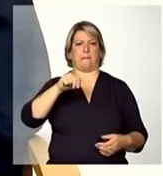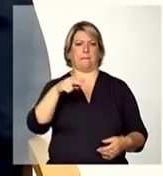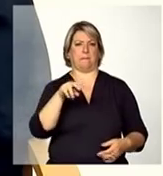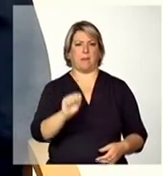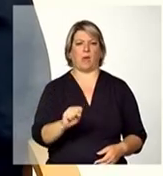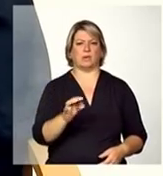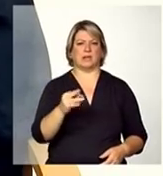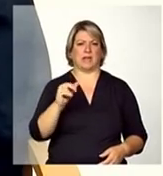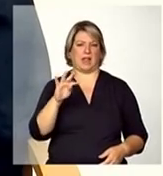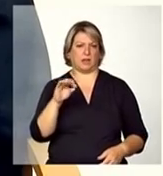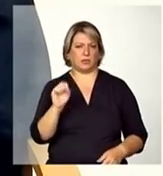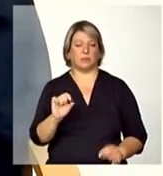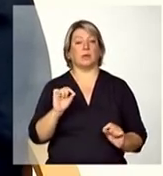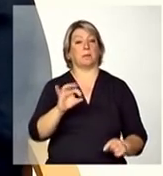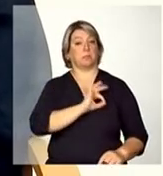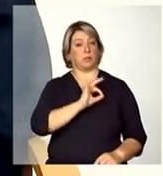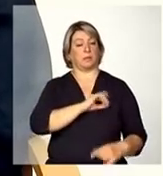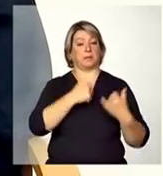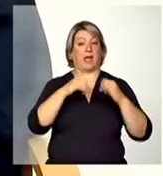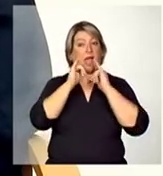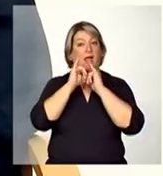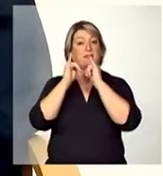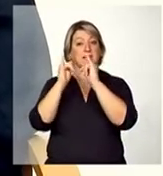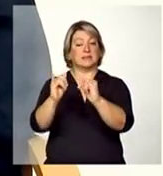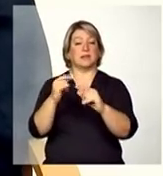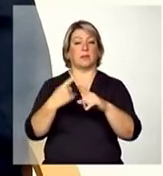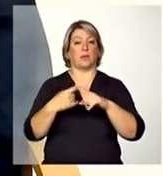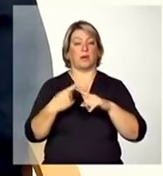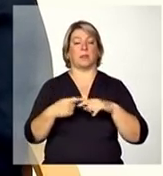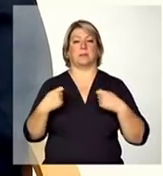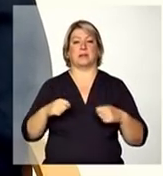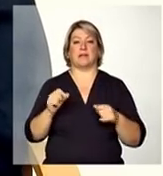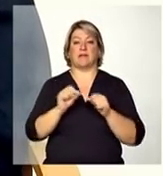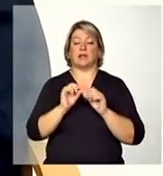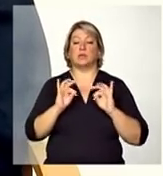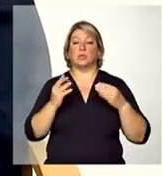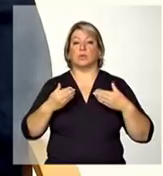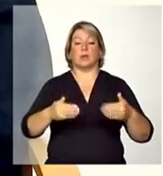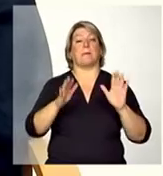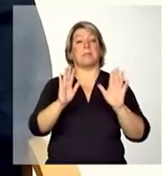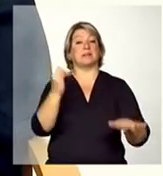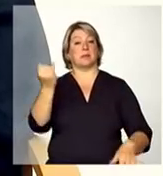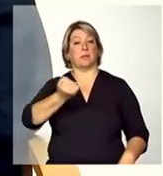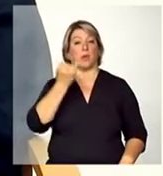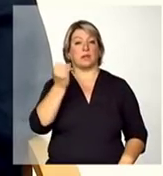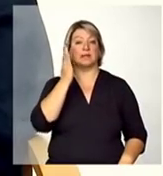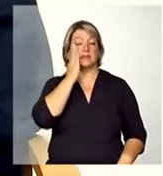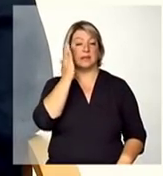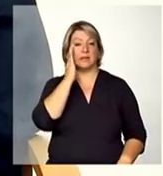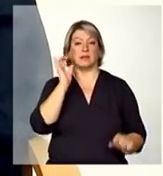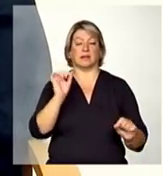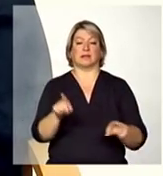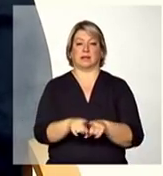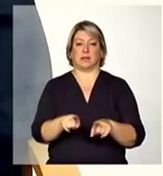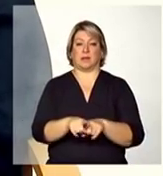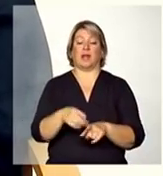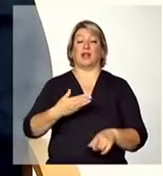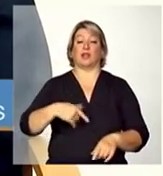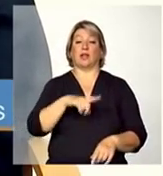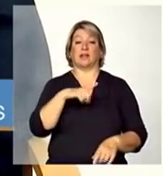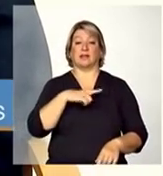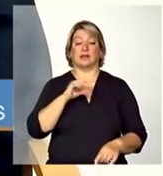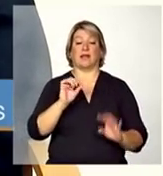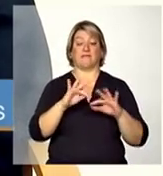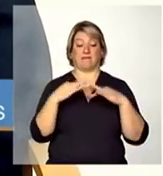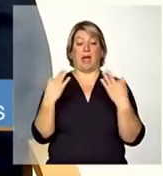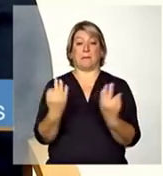ser acionada muitas vezes, né? Para que possa tramitar todo o processo, mas é importante saber também que nós estamos falando de famílias que têm